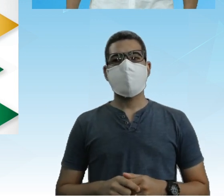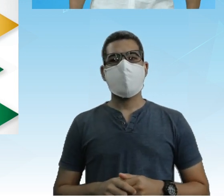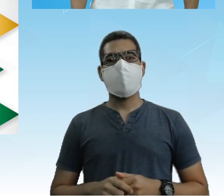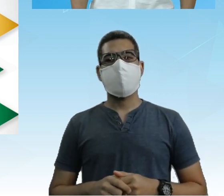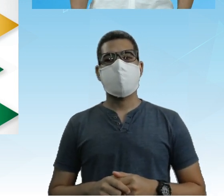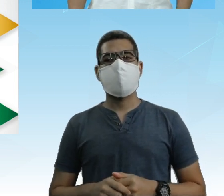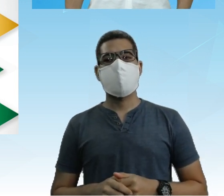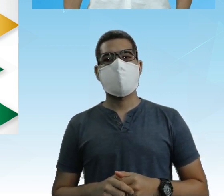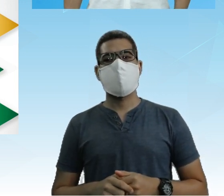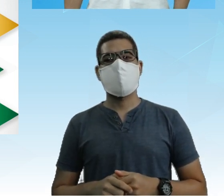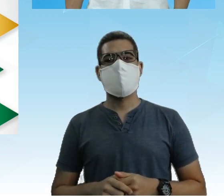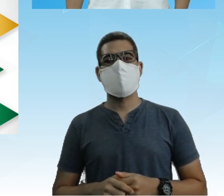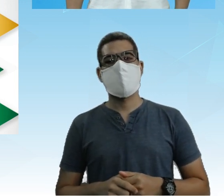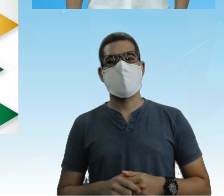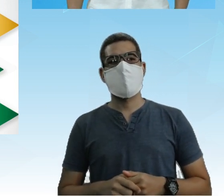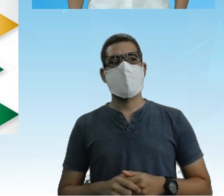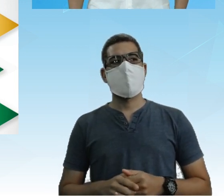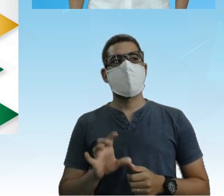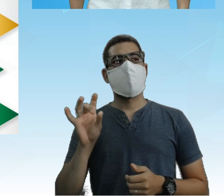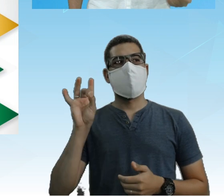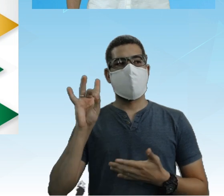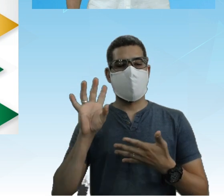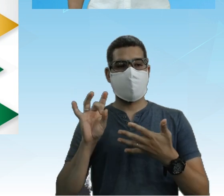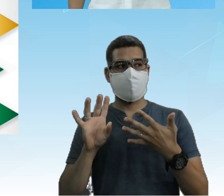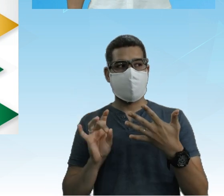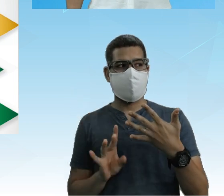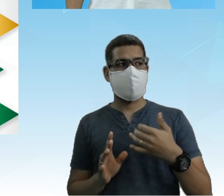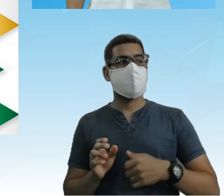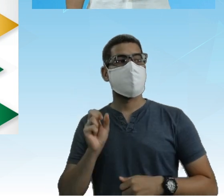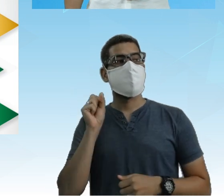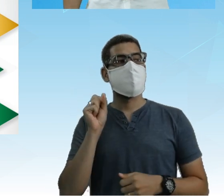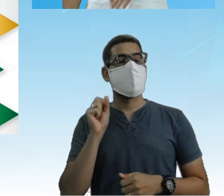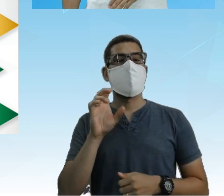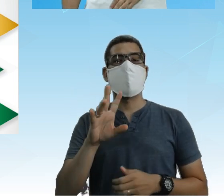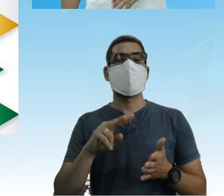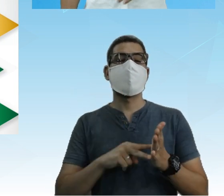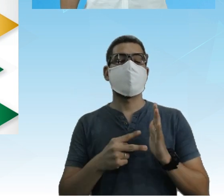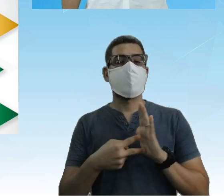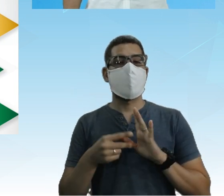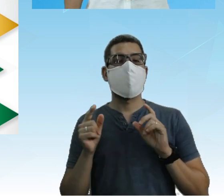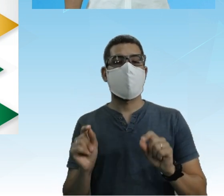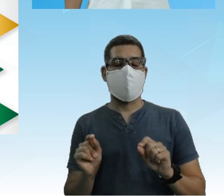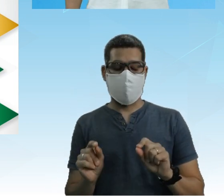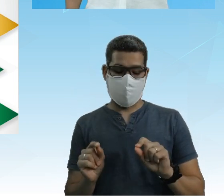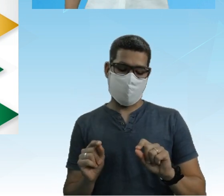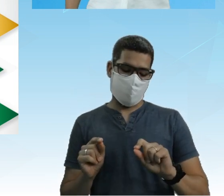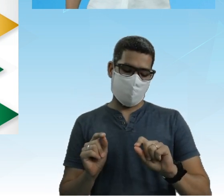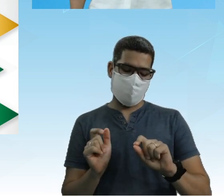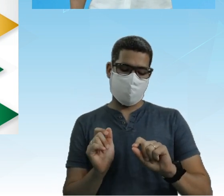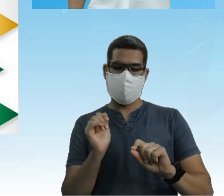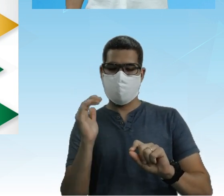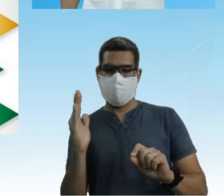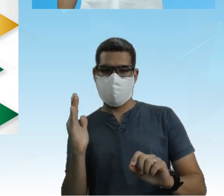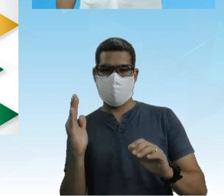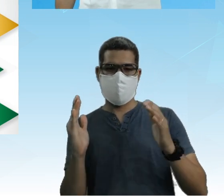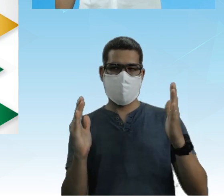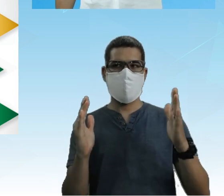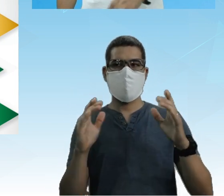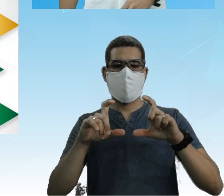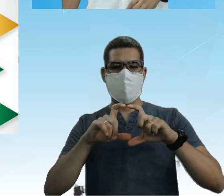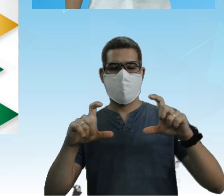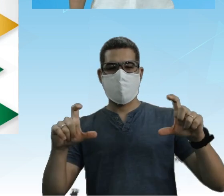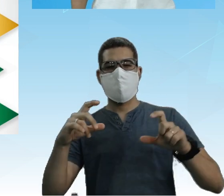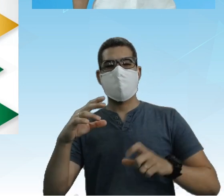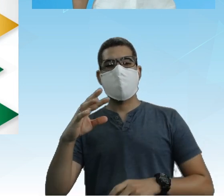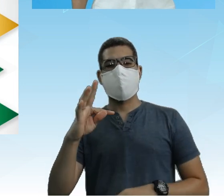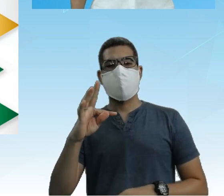Então vamos lá comigo Cada item desse O que significa que os lados Do retângulo Não, do trapézio,